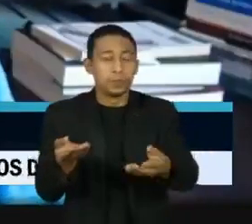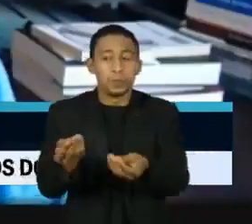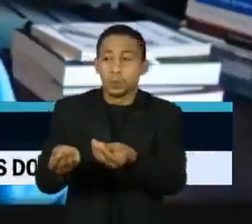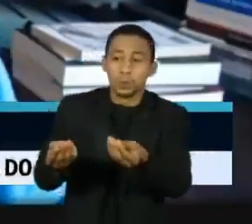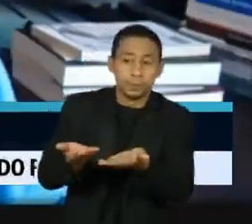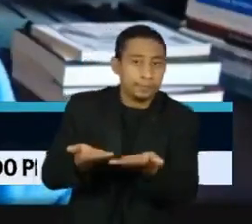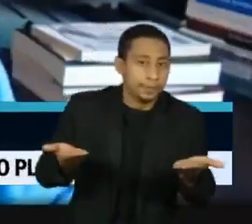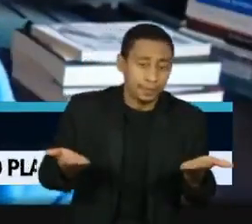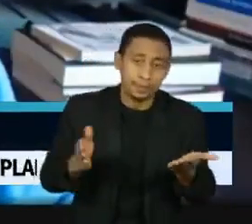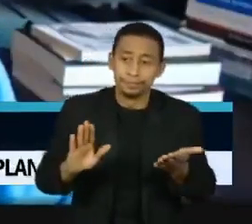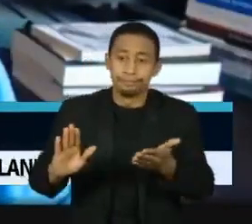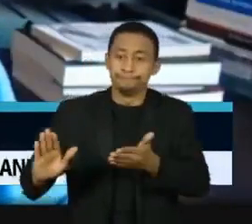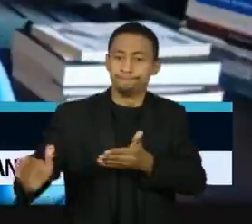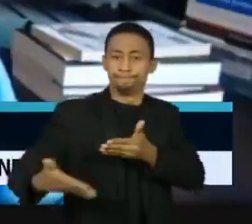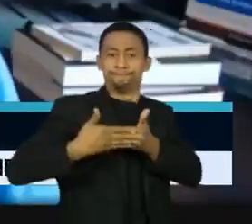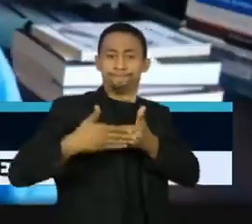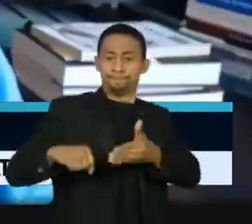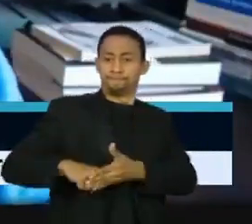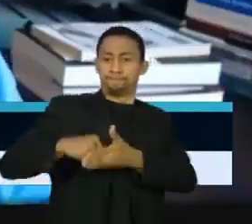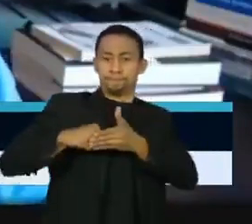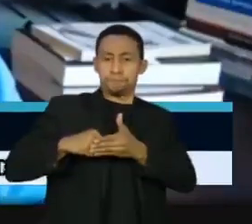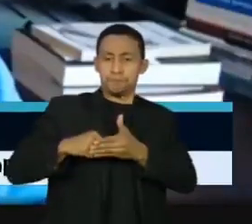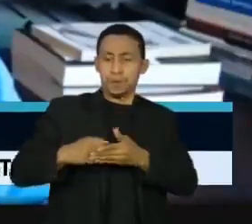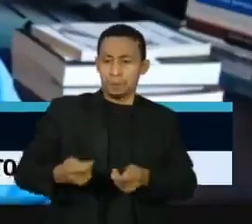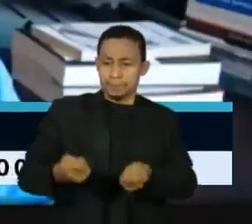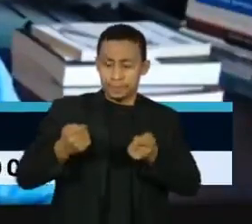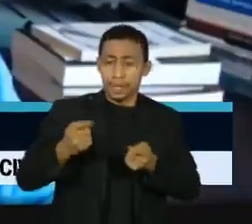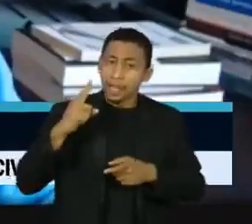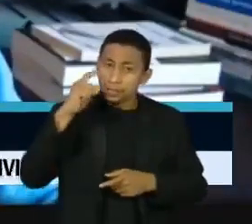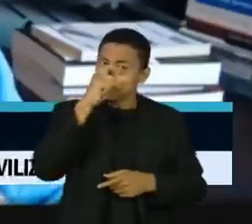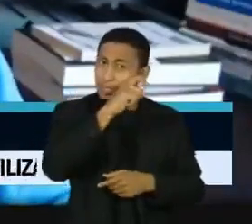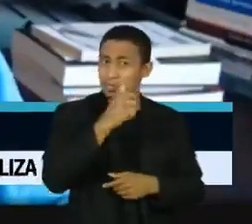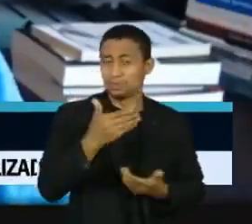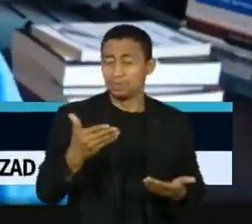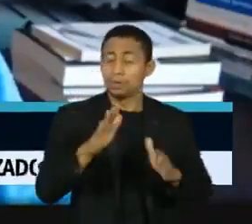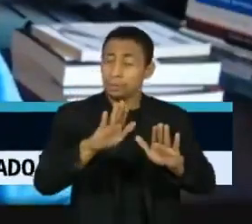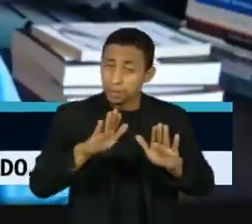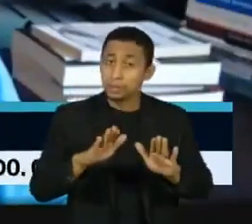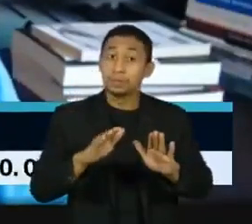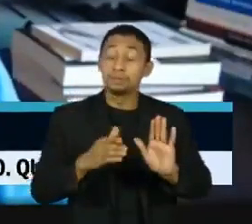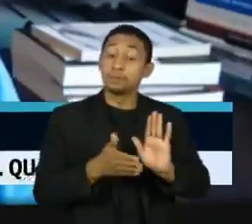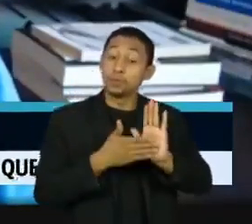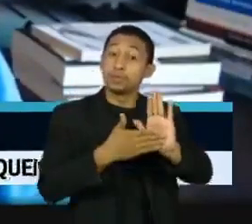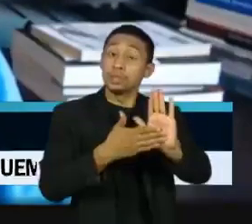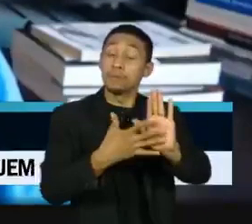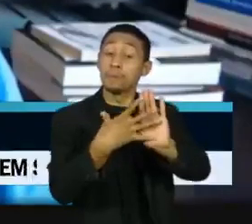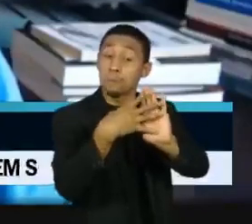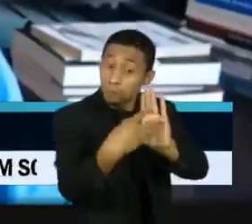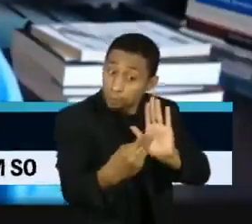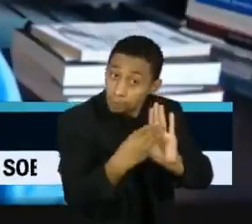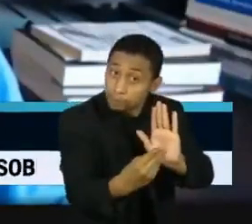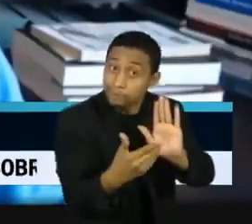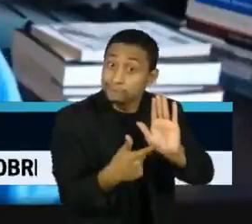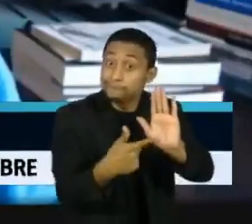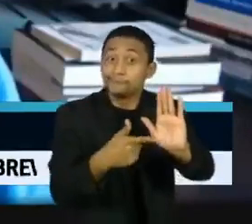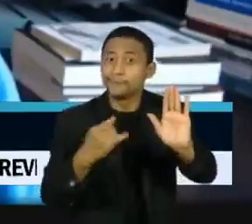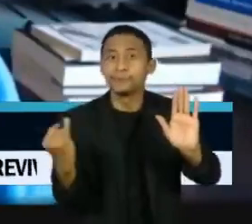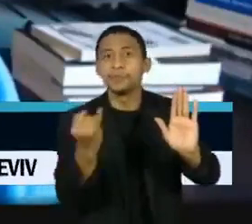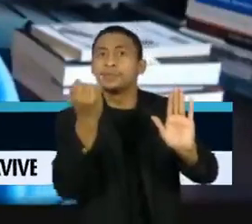isolar totalmente a população, mas o exemplo conta muito nessas horas. E os exemplos são